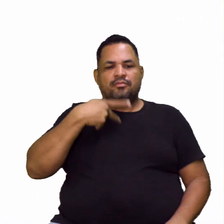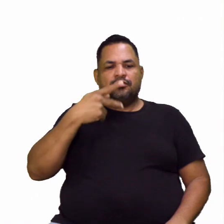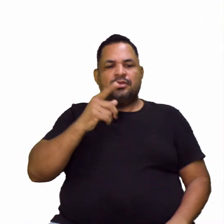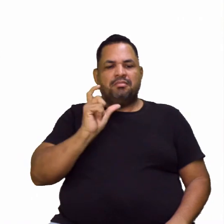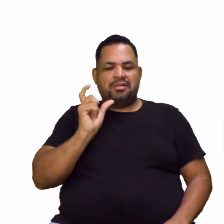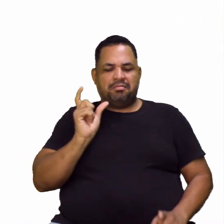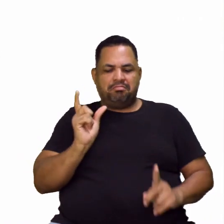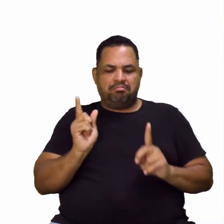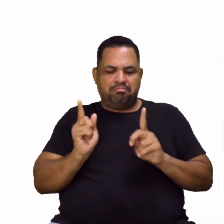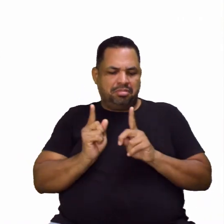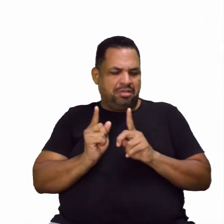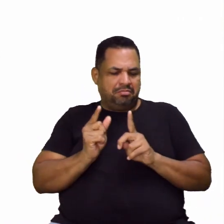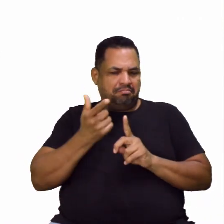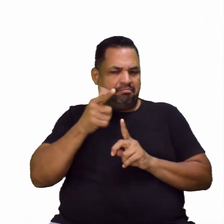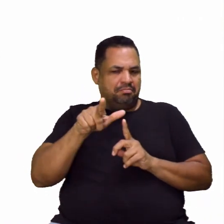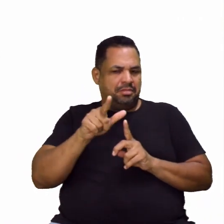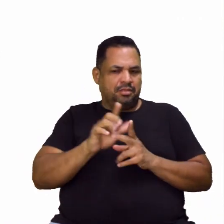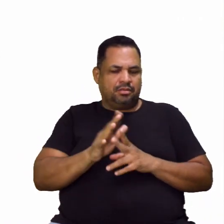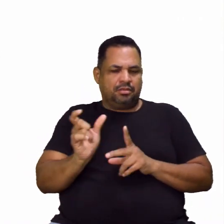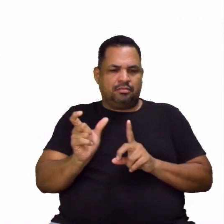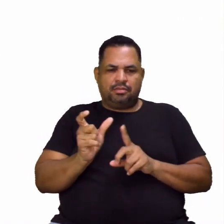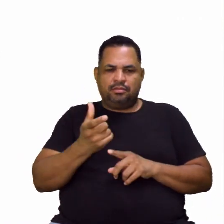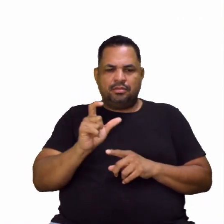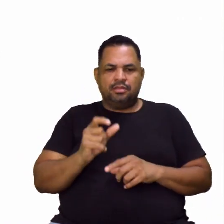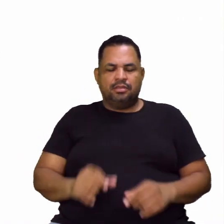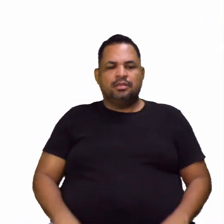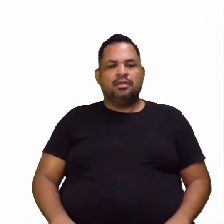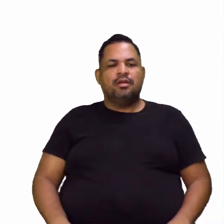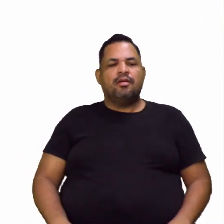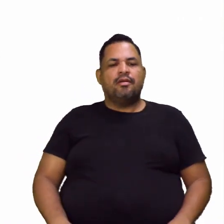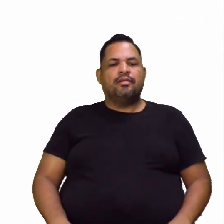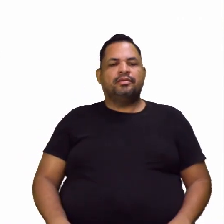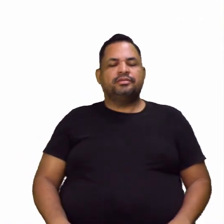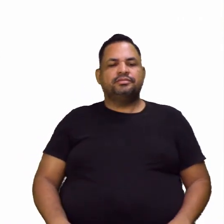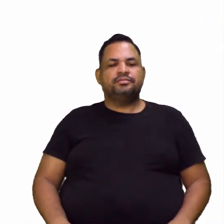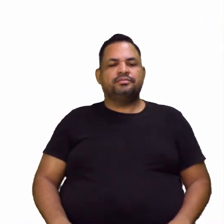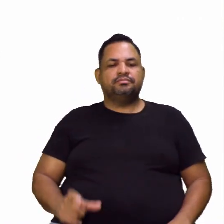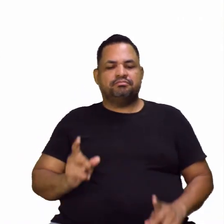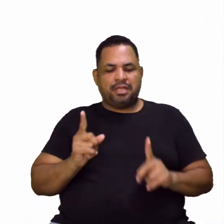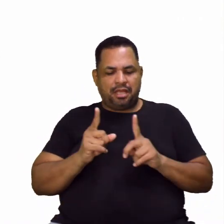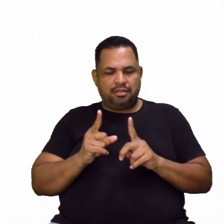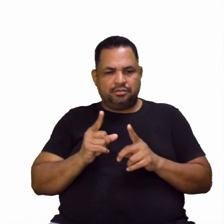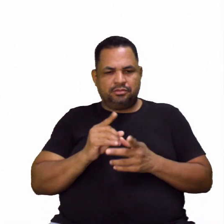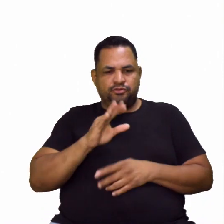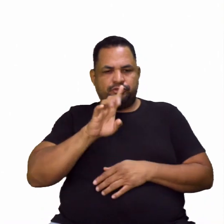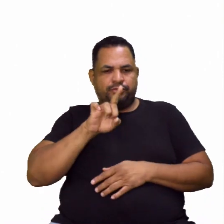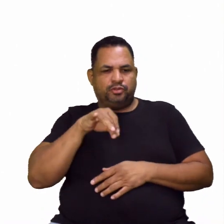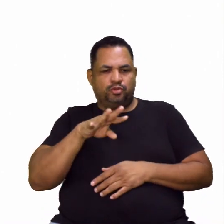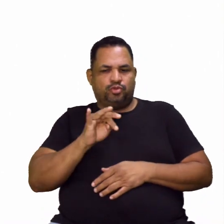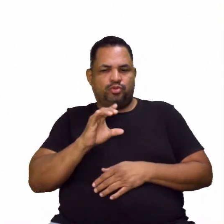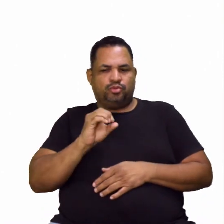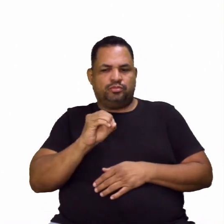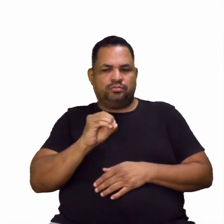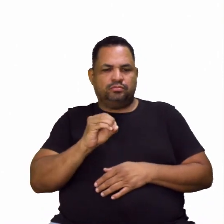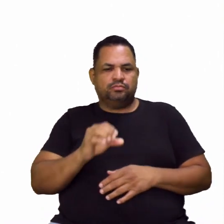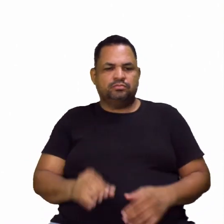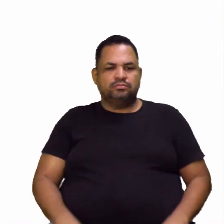pequeno, quero repetir a palavra, tá? Eu, ao invés de falar pequeno, eu faço diminuto.